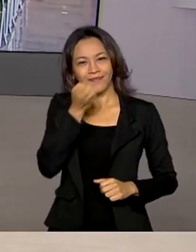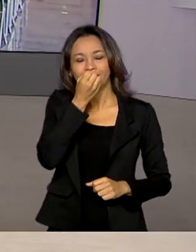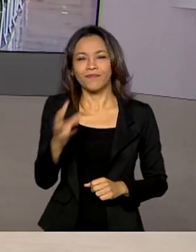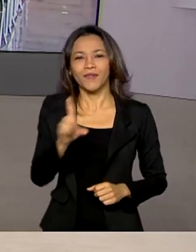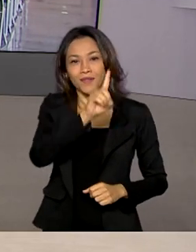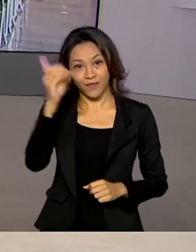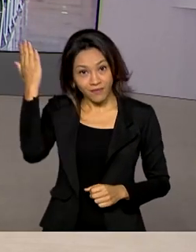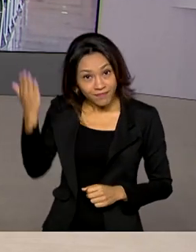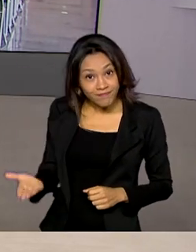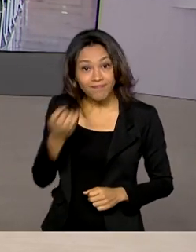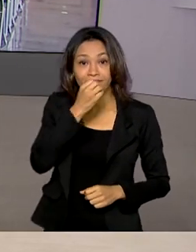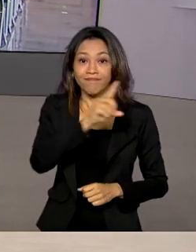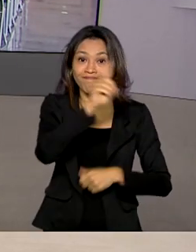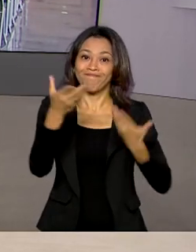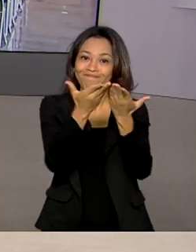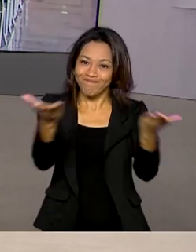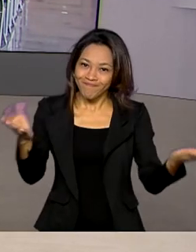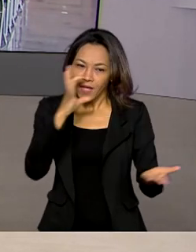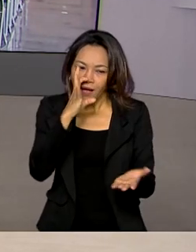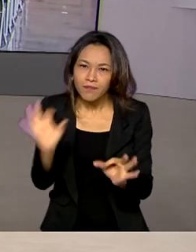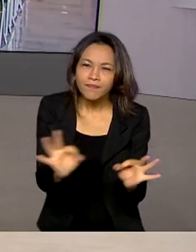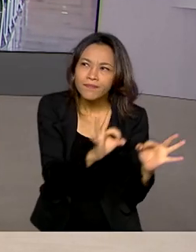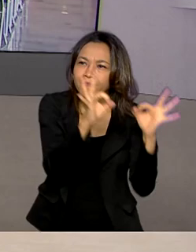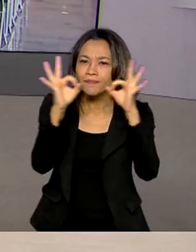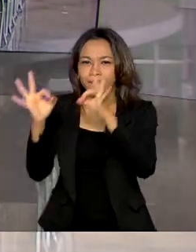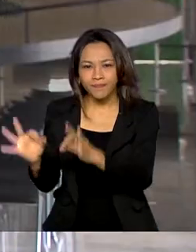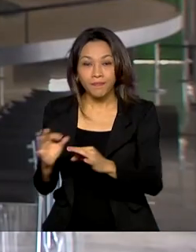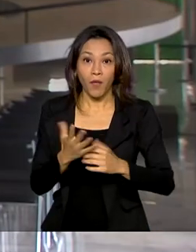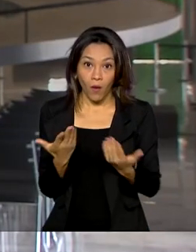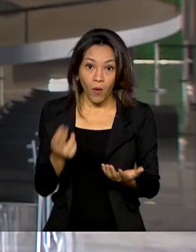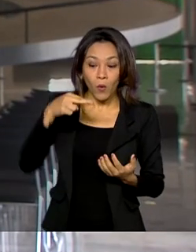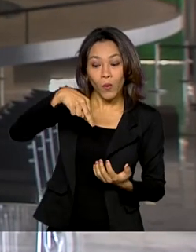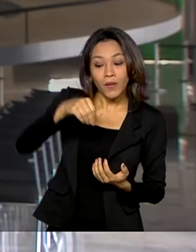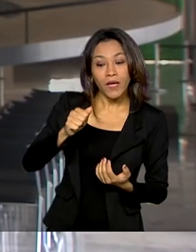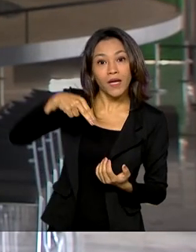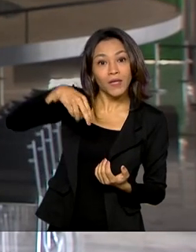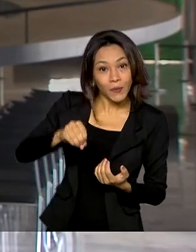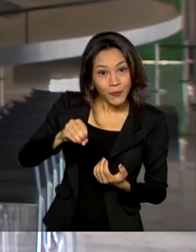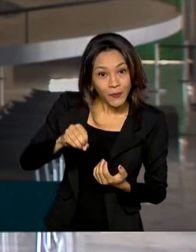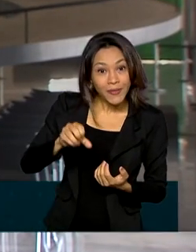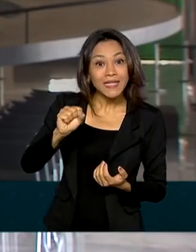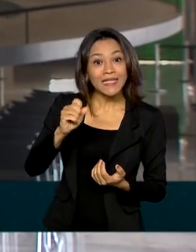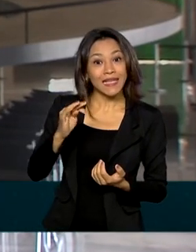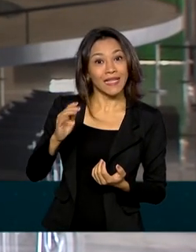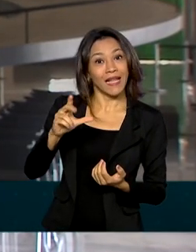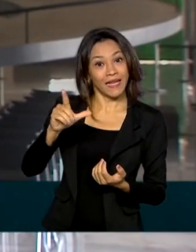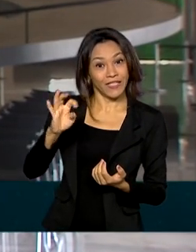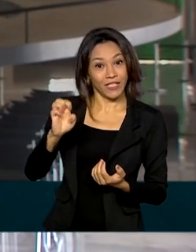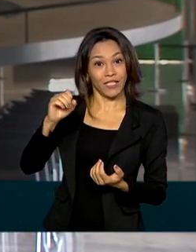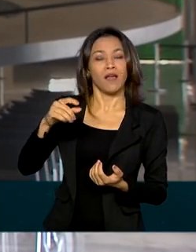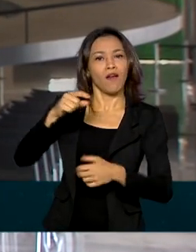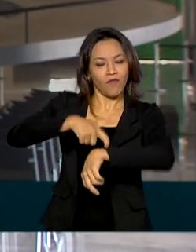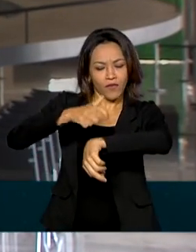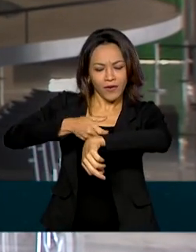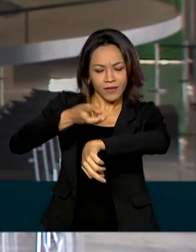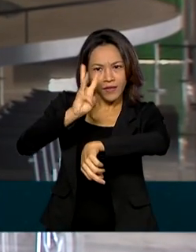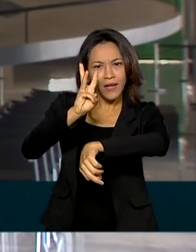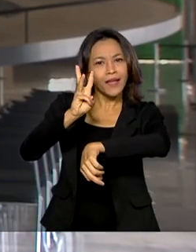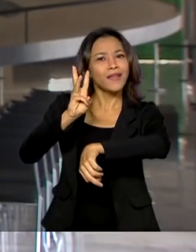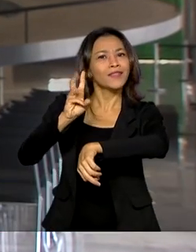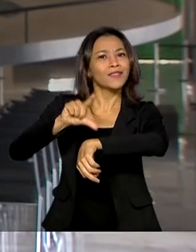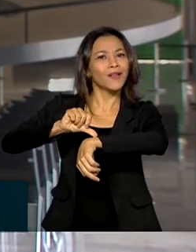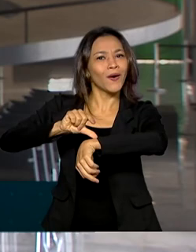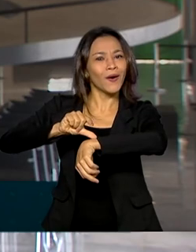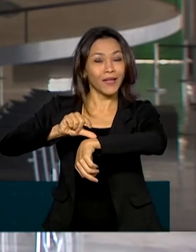Bom dia pra você, bom dia pra todo mundo que nos acompanha. Olha só, o nanossatélite brasileiro foi lançado exatamente às 3 horas e 7 minutos,